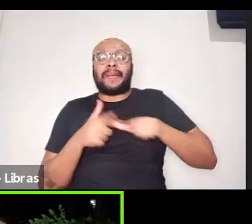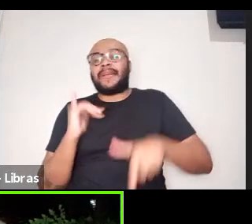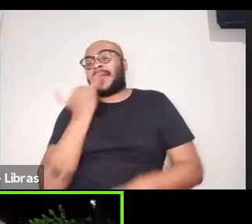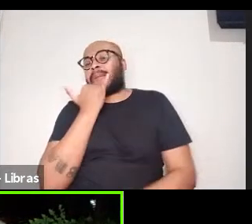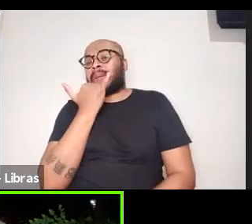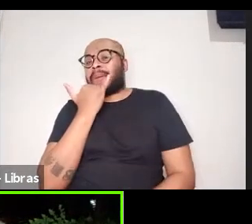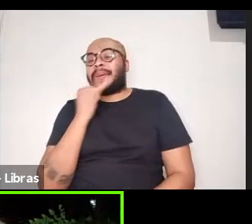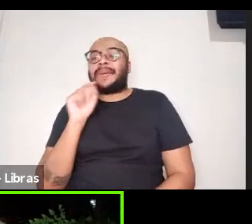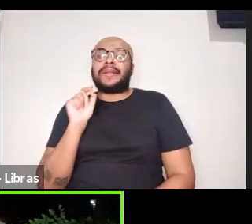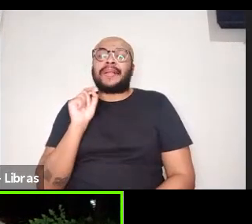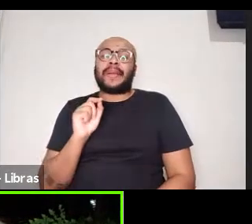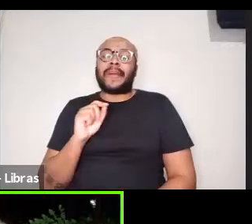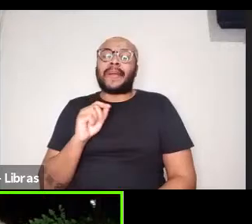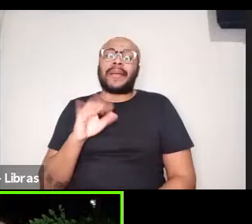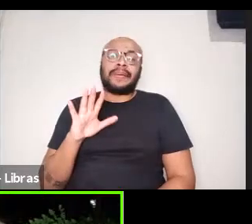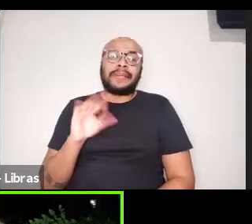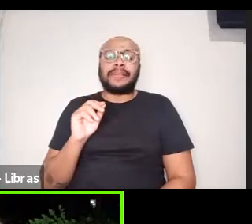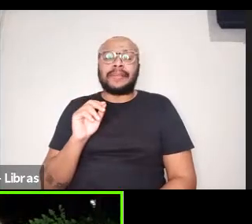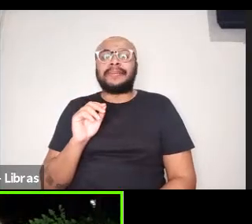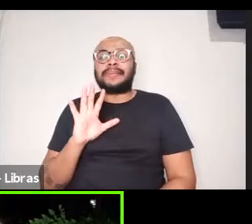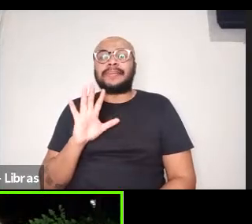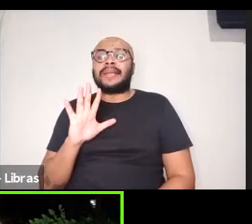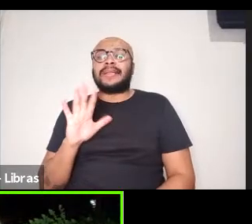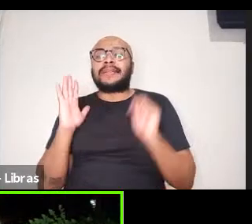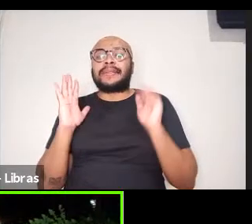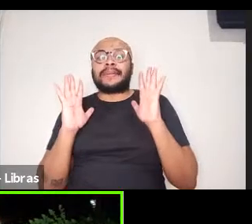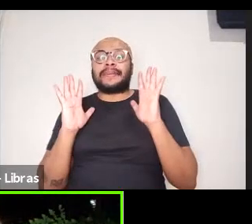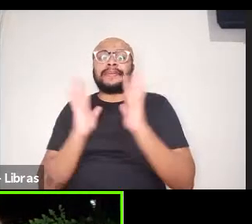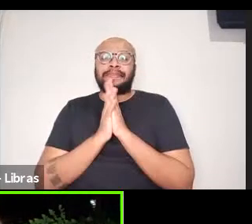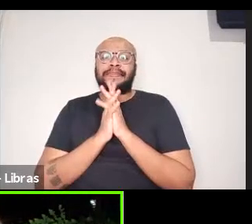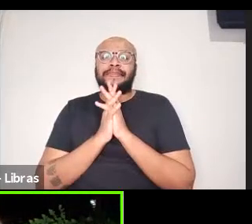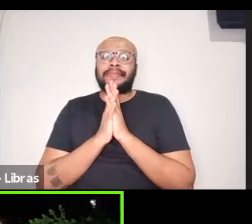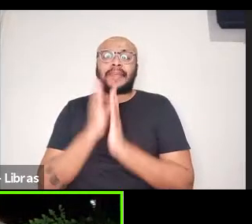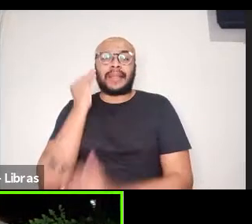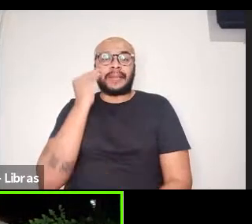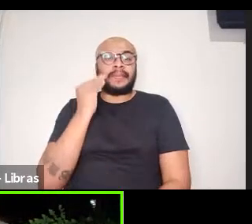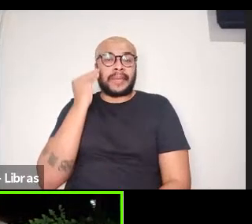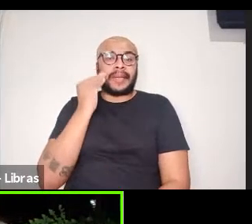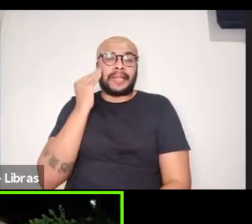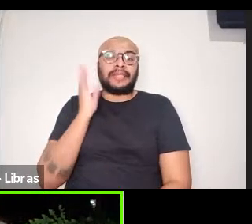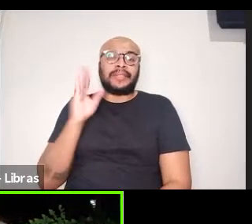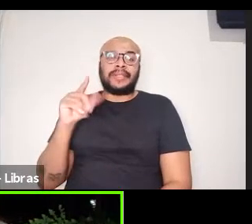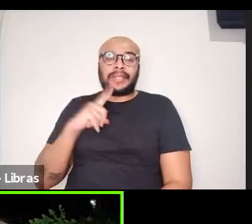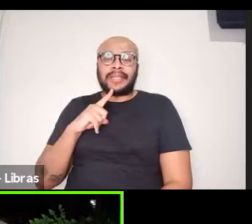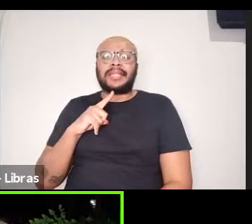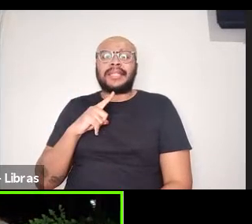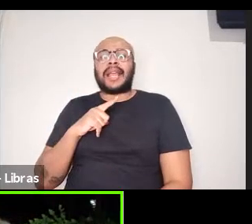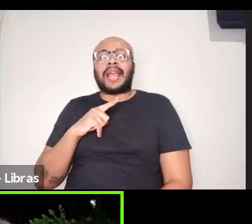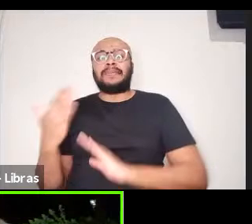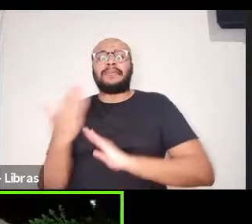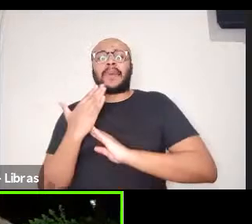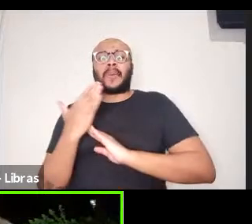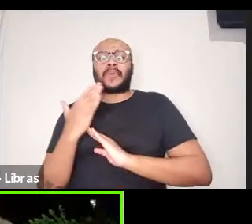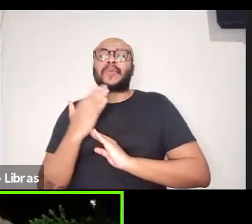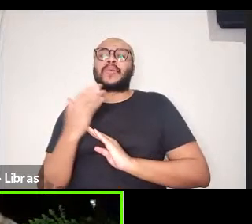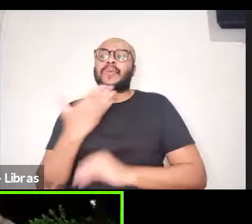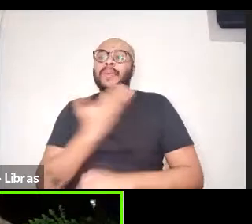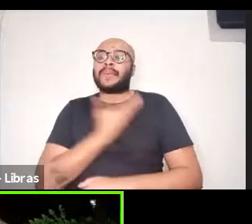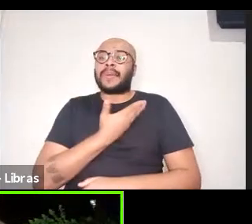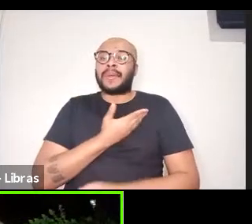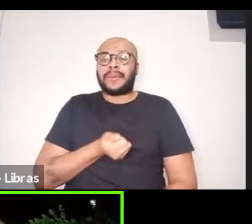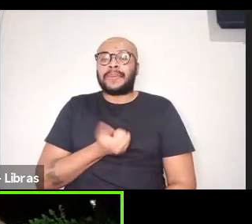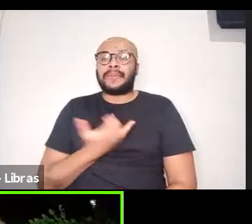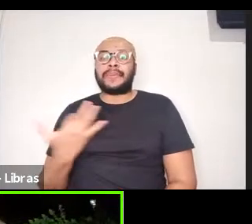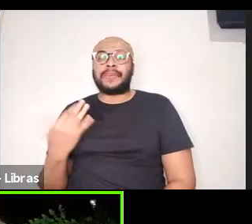uns minutos ausentes, mas, graças, né, à experiência e à solidariedade dos colegas, eu já fiquei sabendo